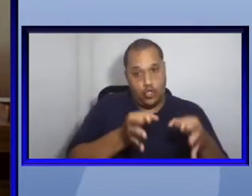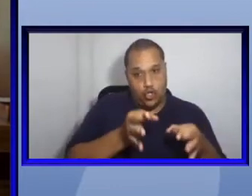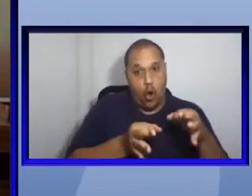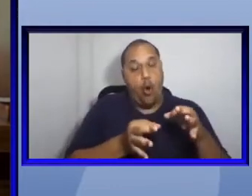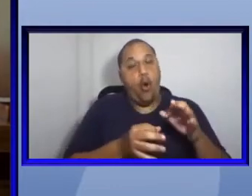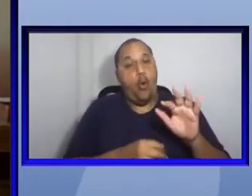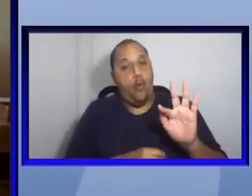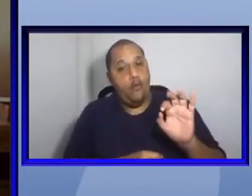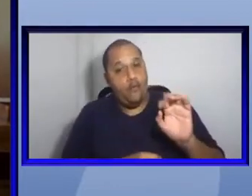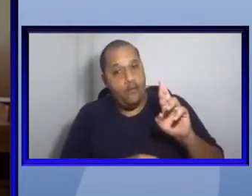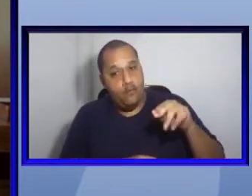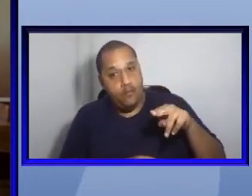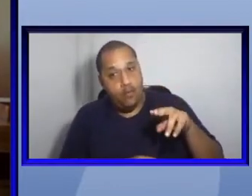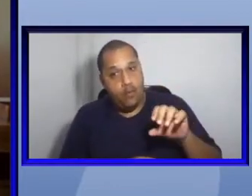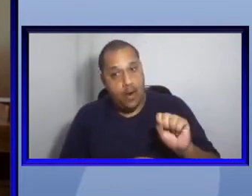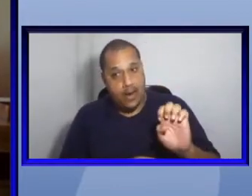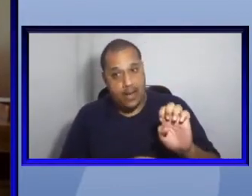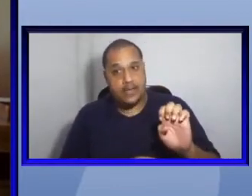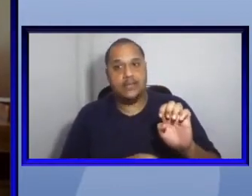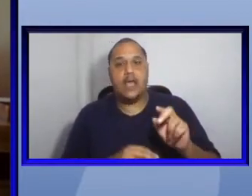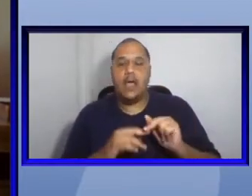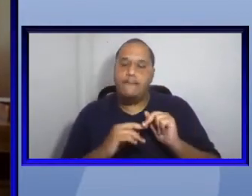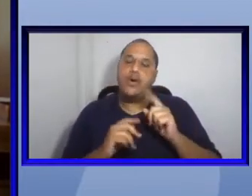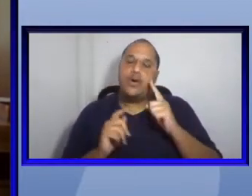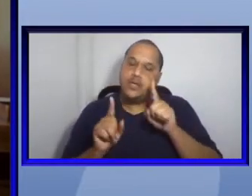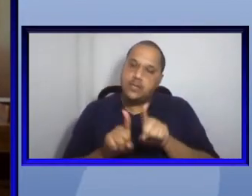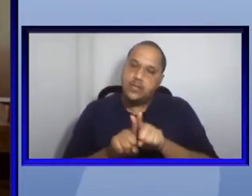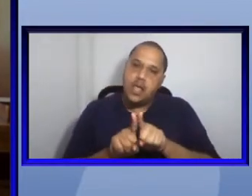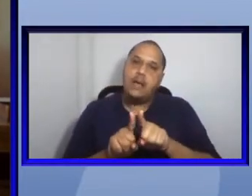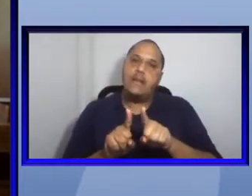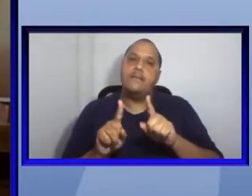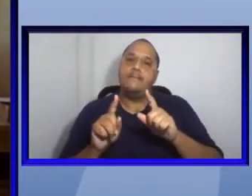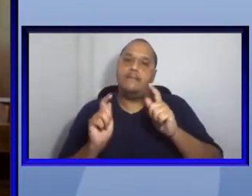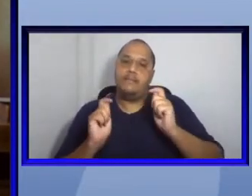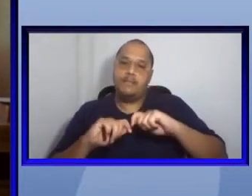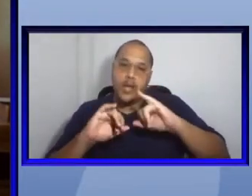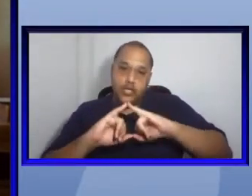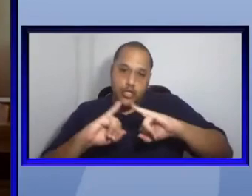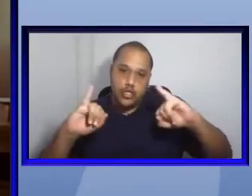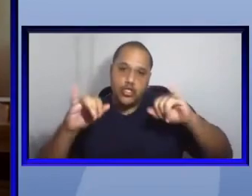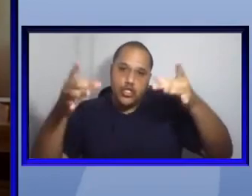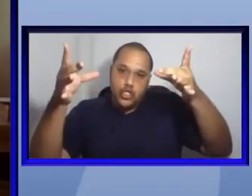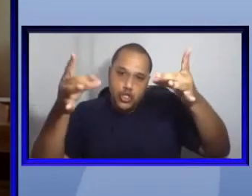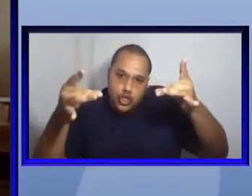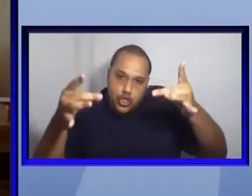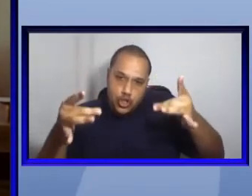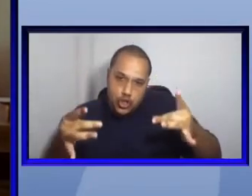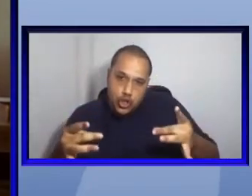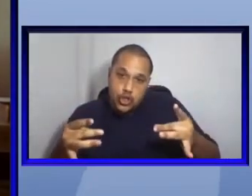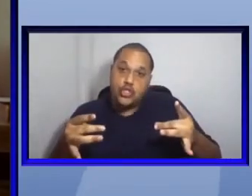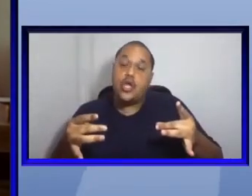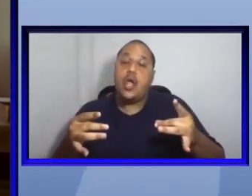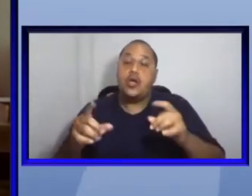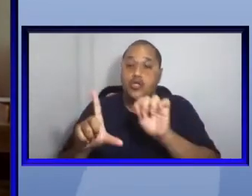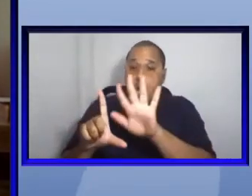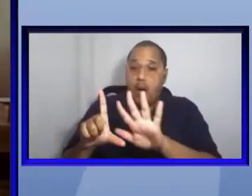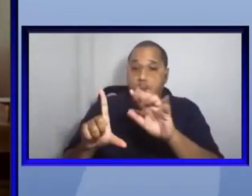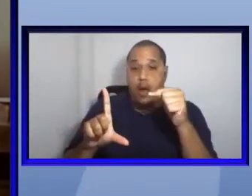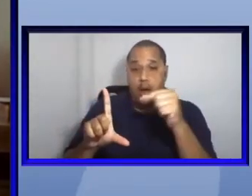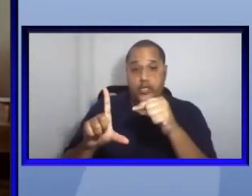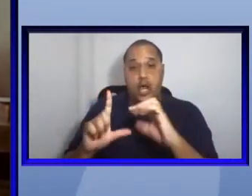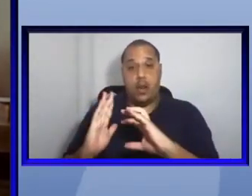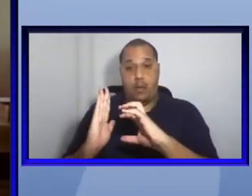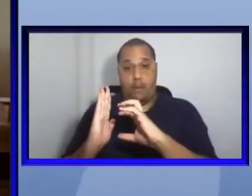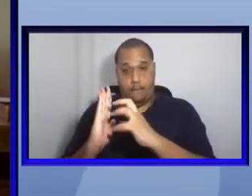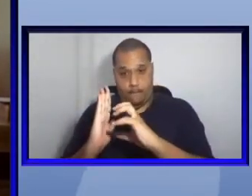informar a distribuição da mesma no banco de dados agora